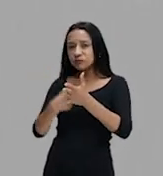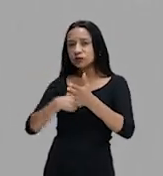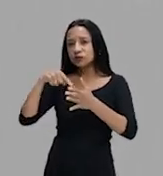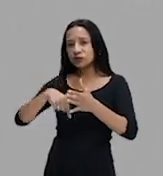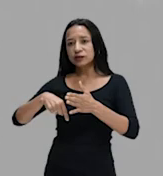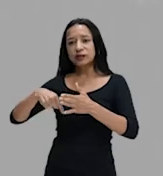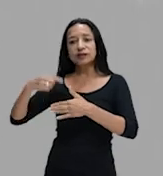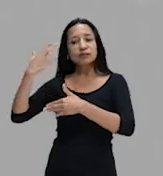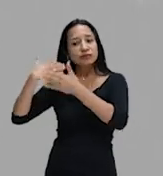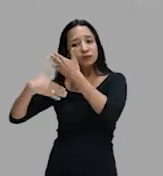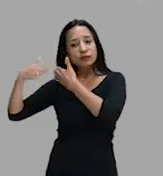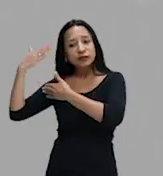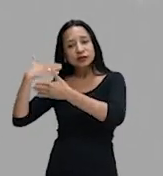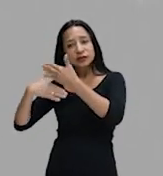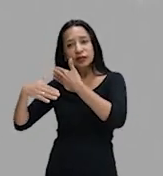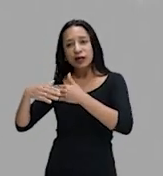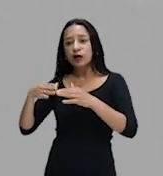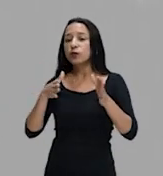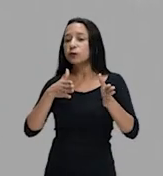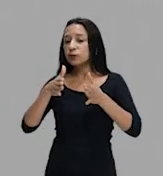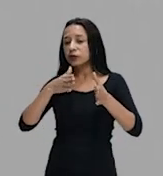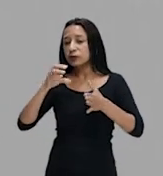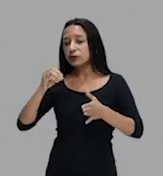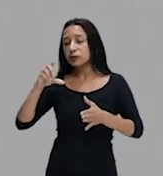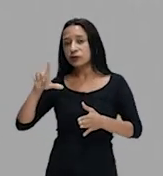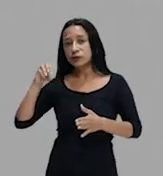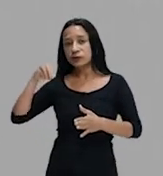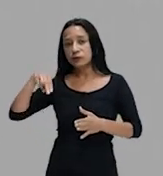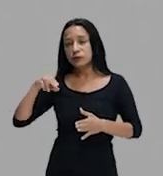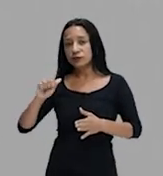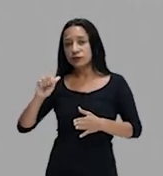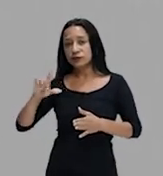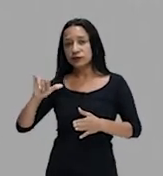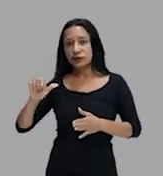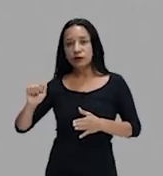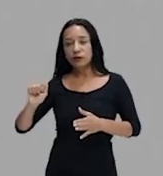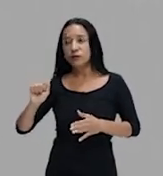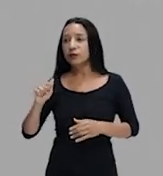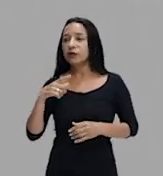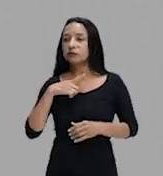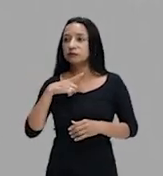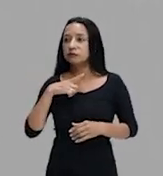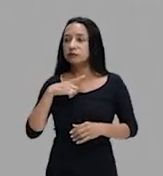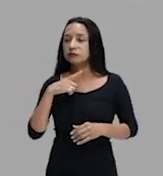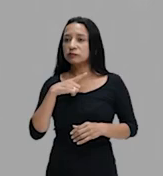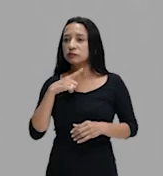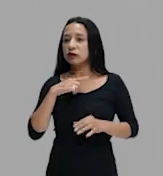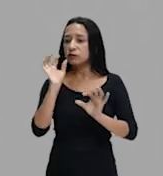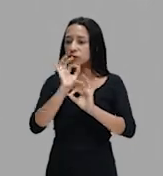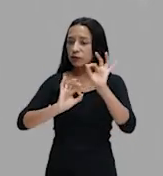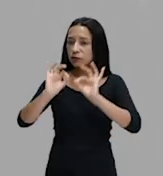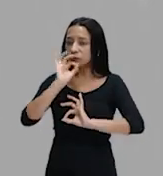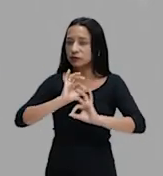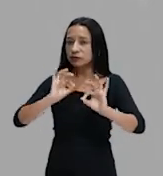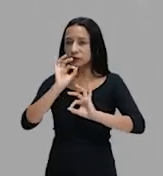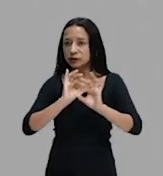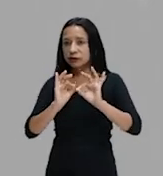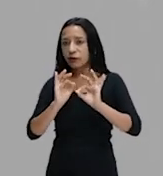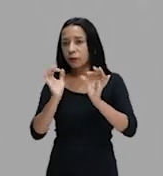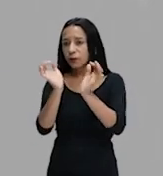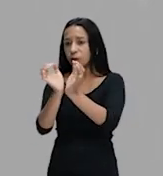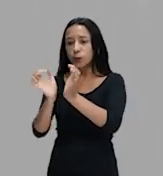africana no período colonial. Então, teremos a formação de quilombo, a partir de fugas coletivas,